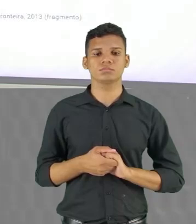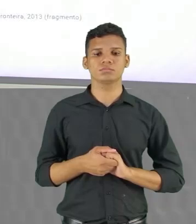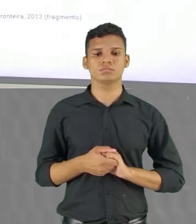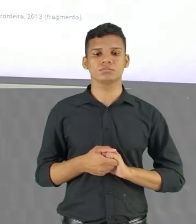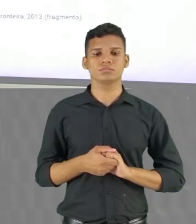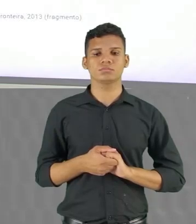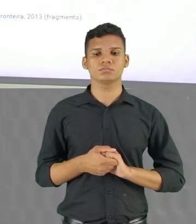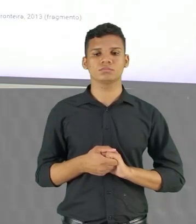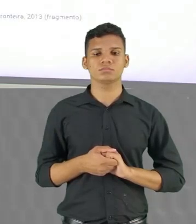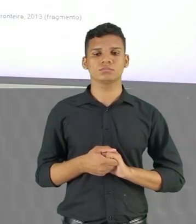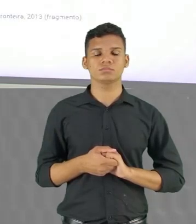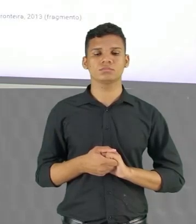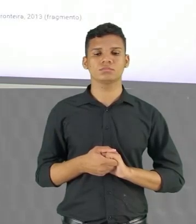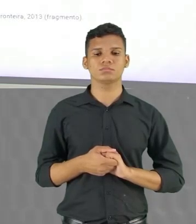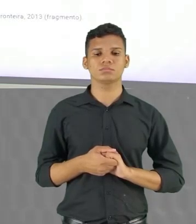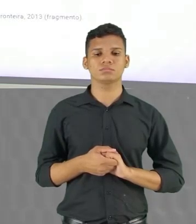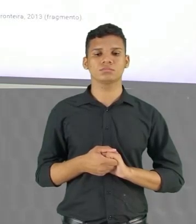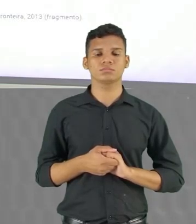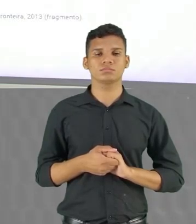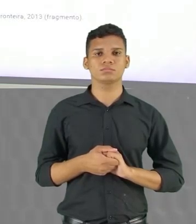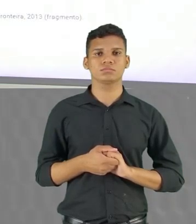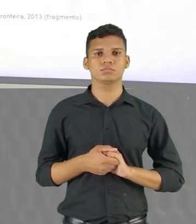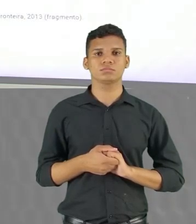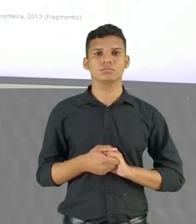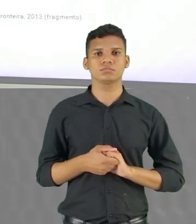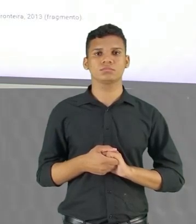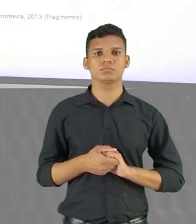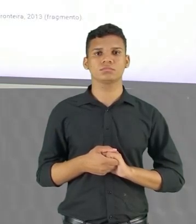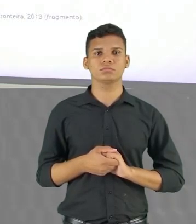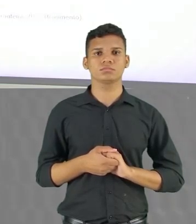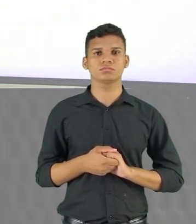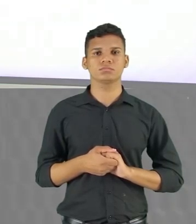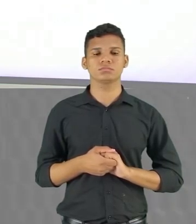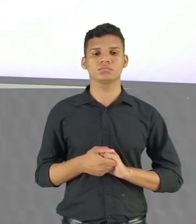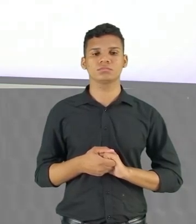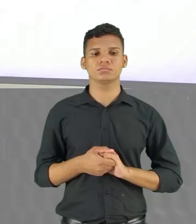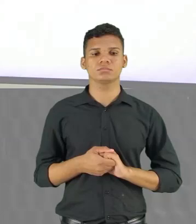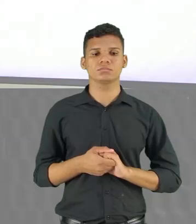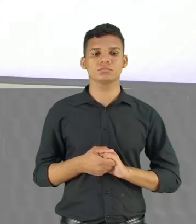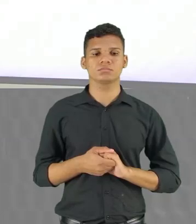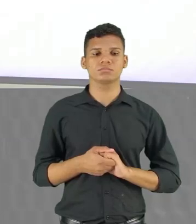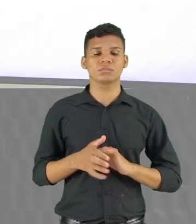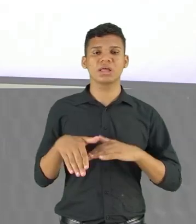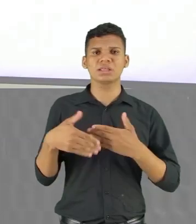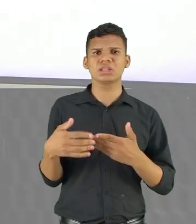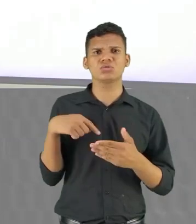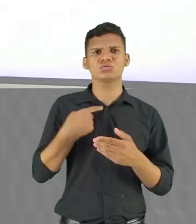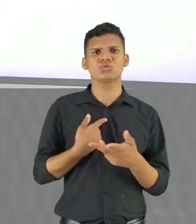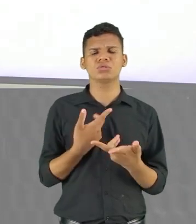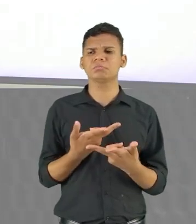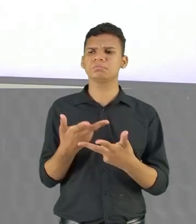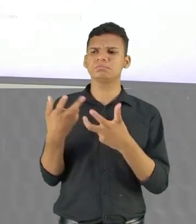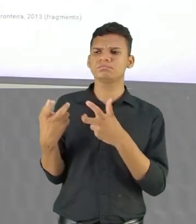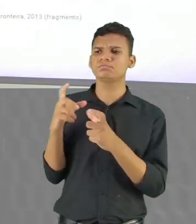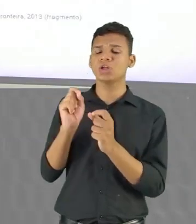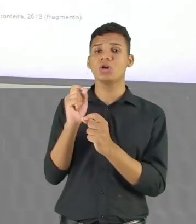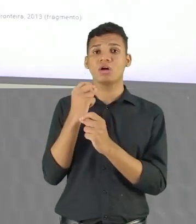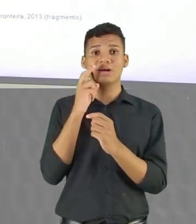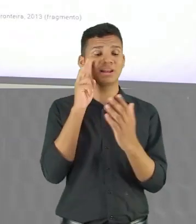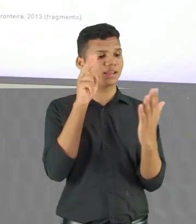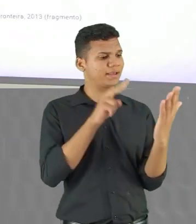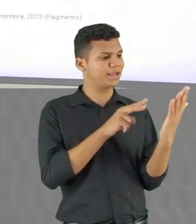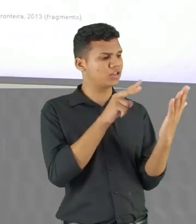eu, afinal Me repousei Dos meus cuidados E aí a gente Quando vai lendo